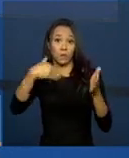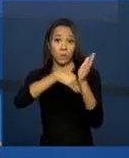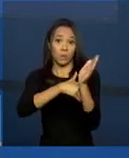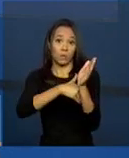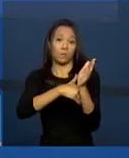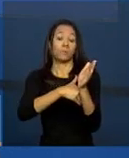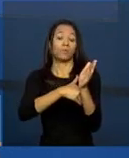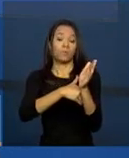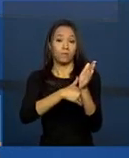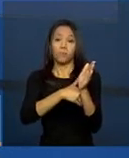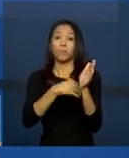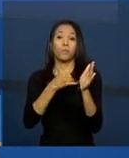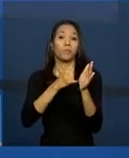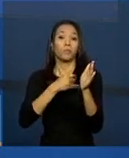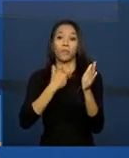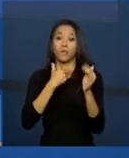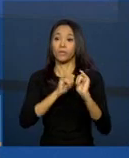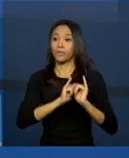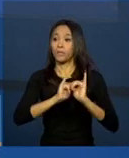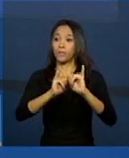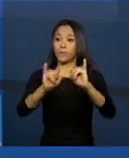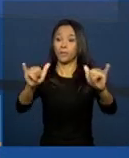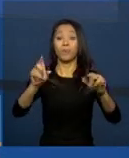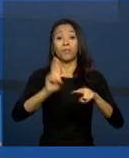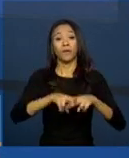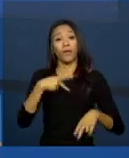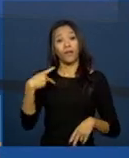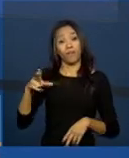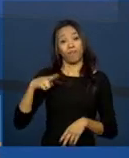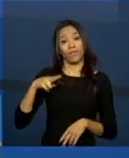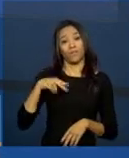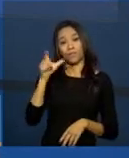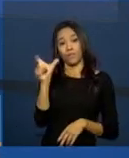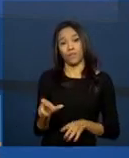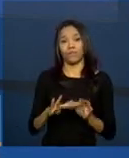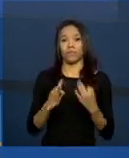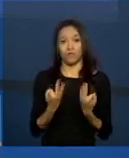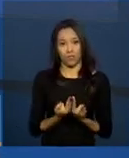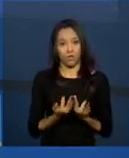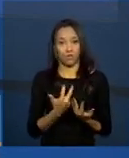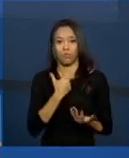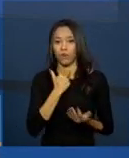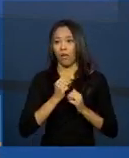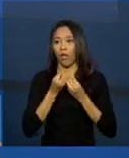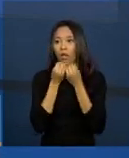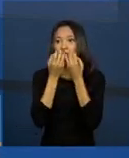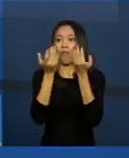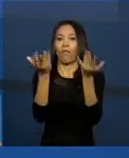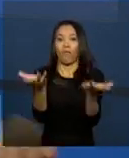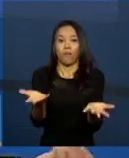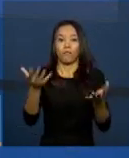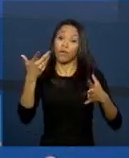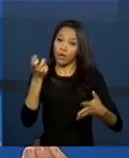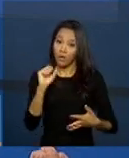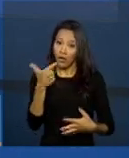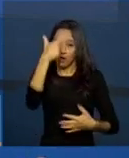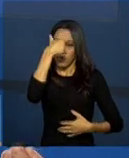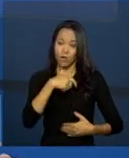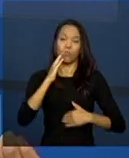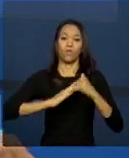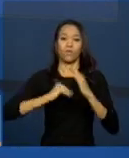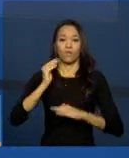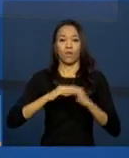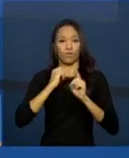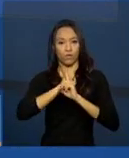questões, de fato, relativas à vida privada das famílias. Que, obviamente, o assistente social, o psicólogo que está